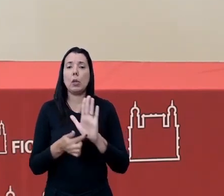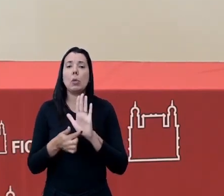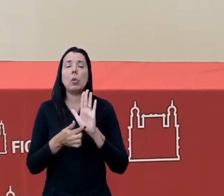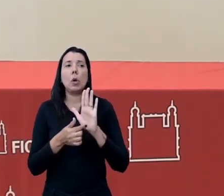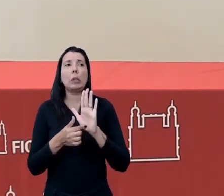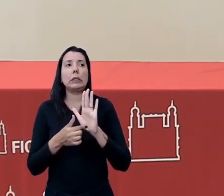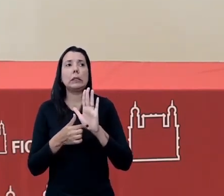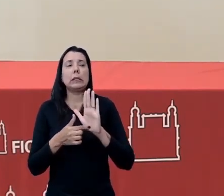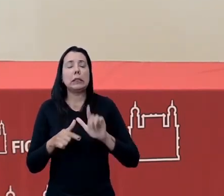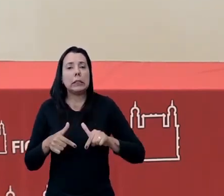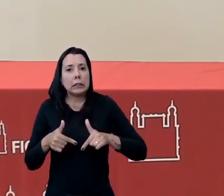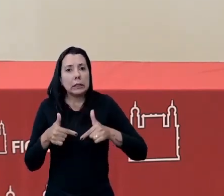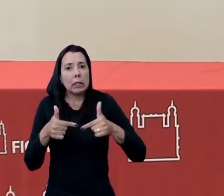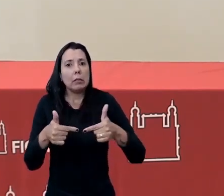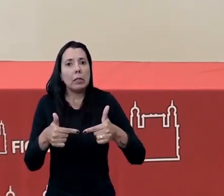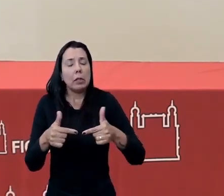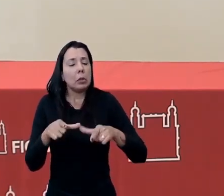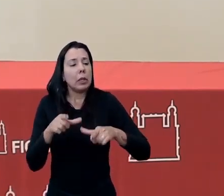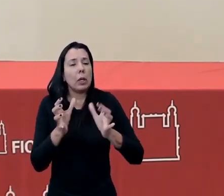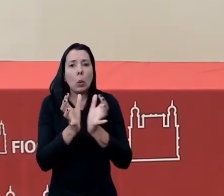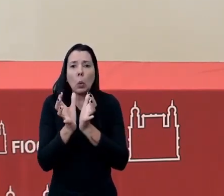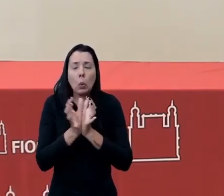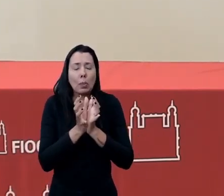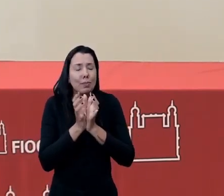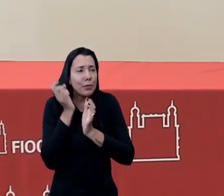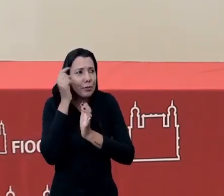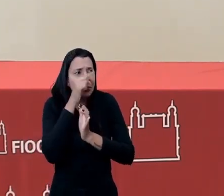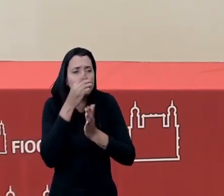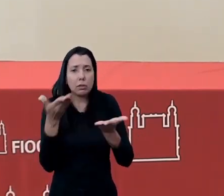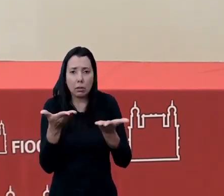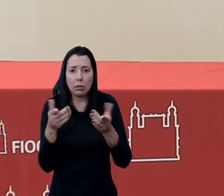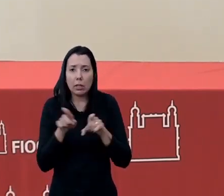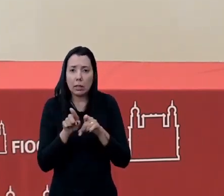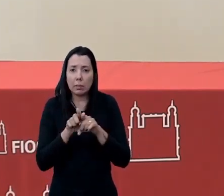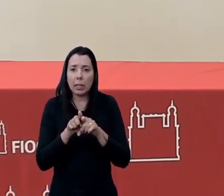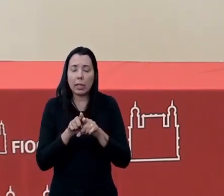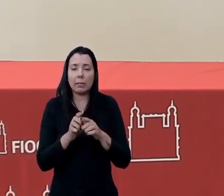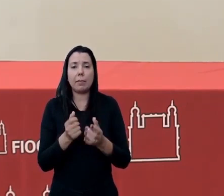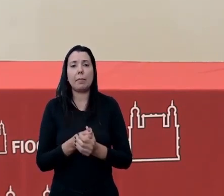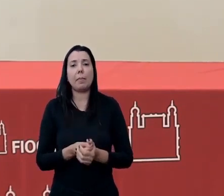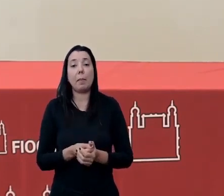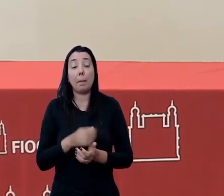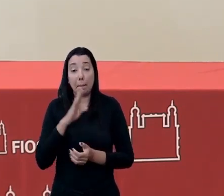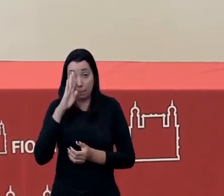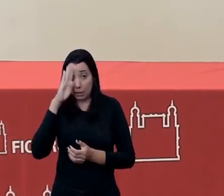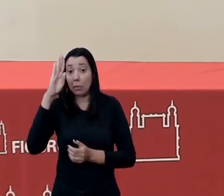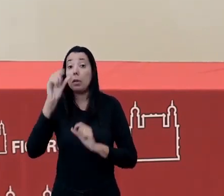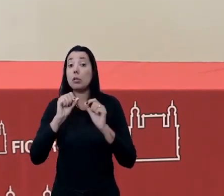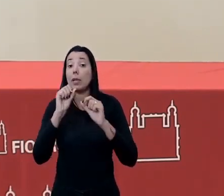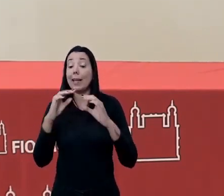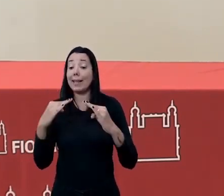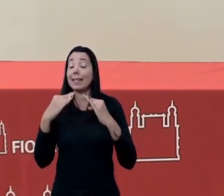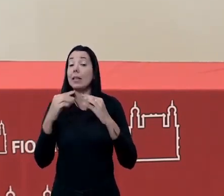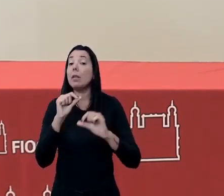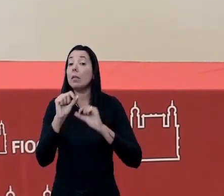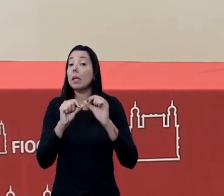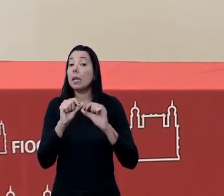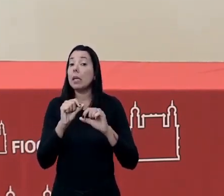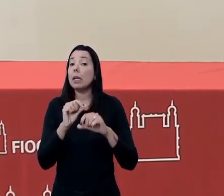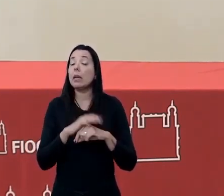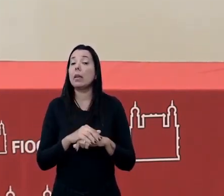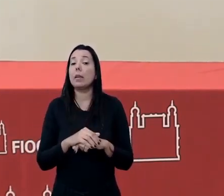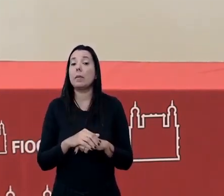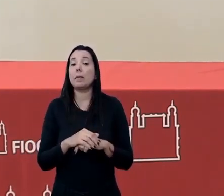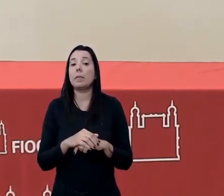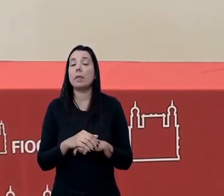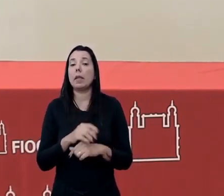conjunto de desafios, um momento difícil e que demanda de nós essa atenção. o chamado que